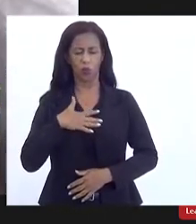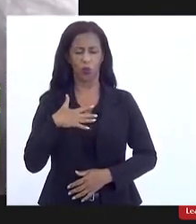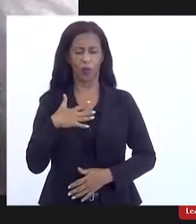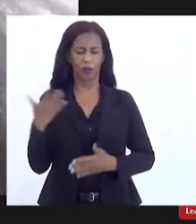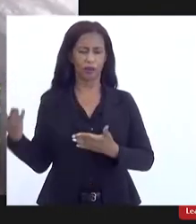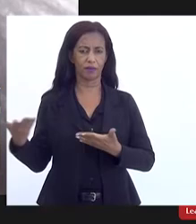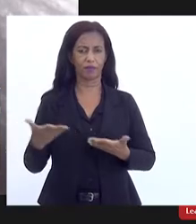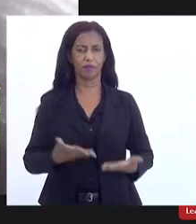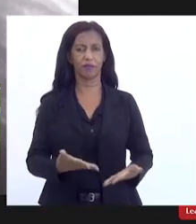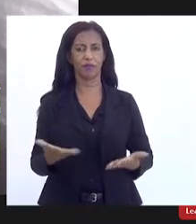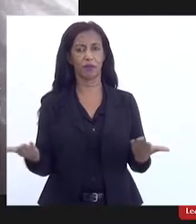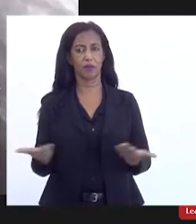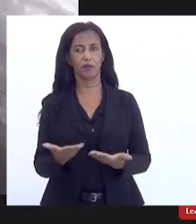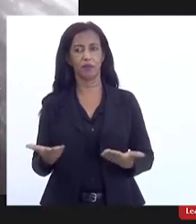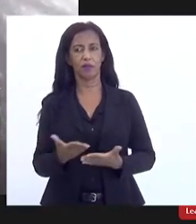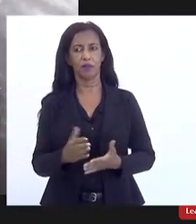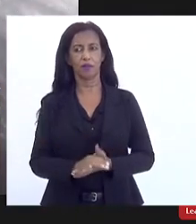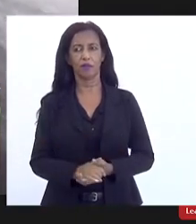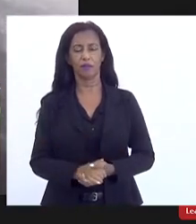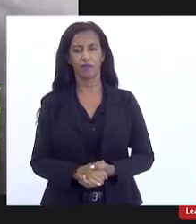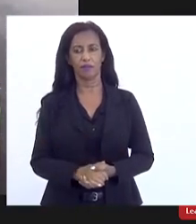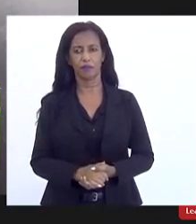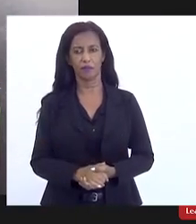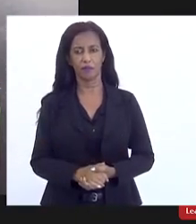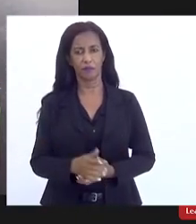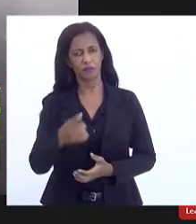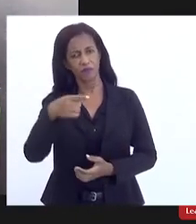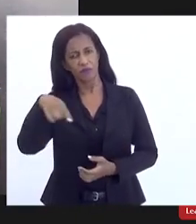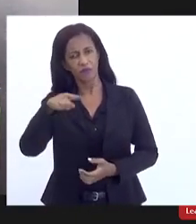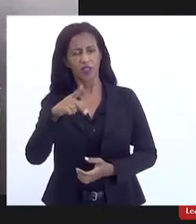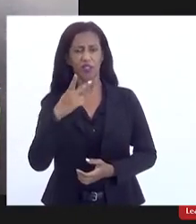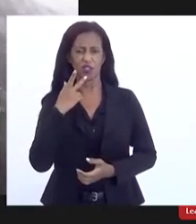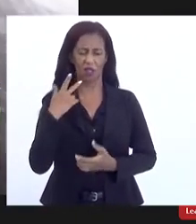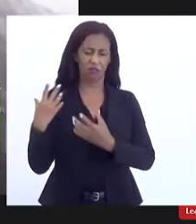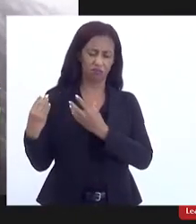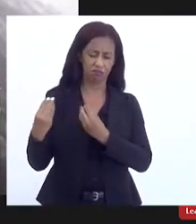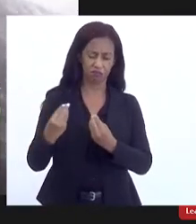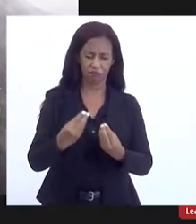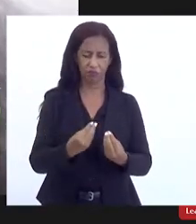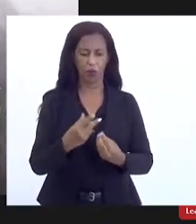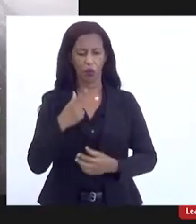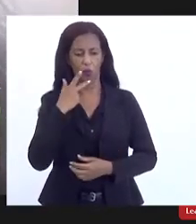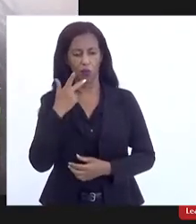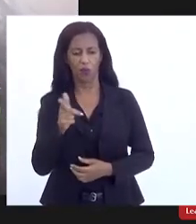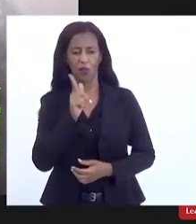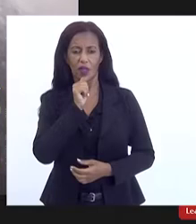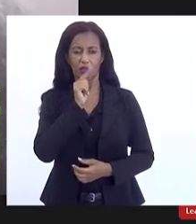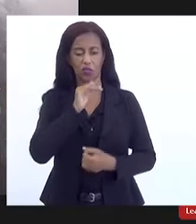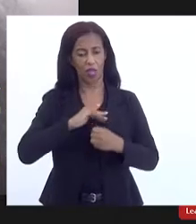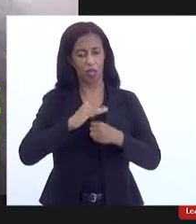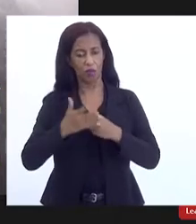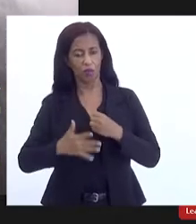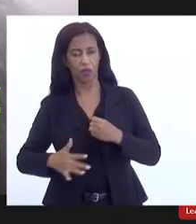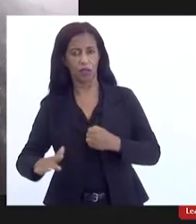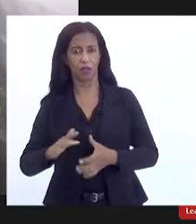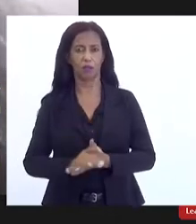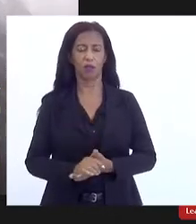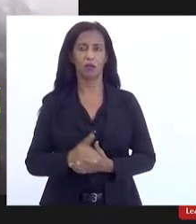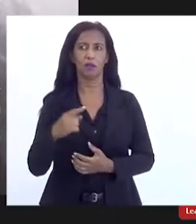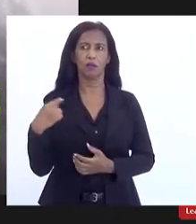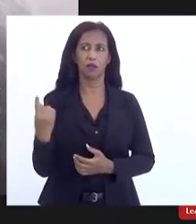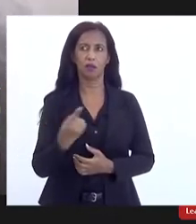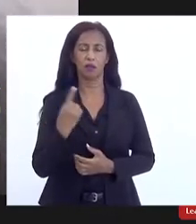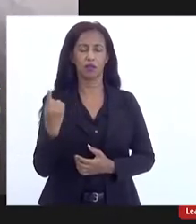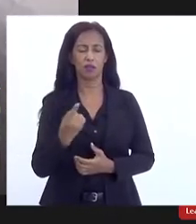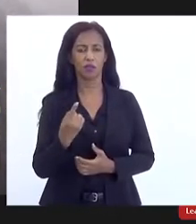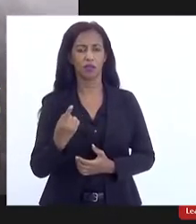estar aqui com vocês hoje bom você já falou bastante quando a gente fala de água de saneamento o que